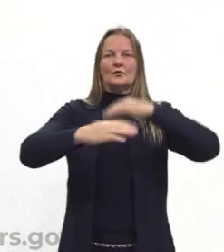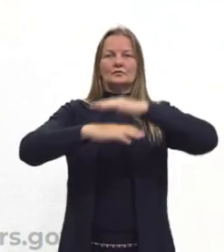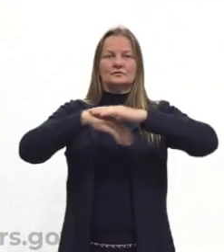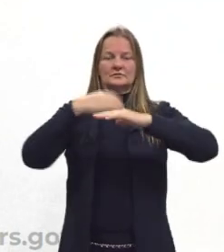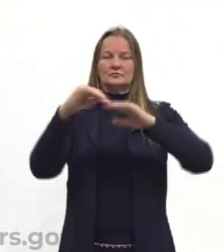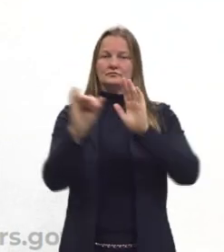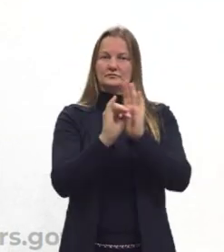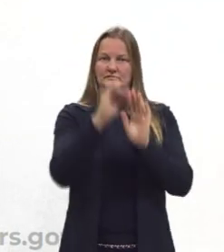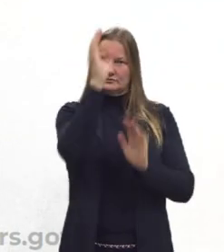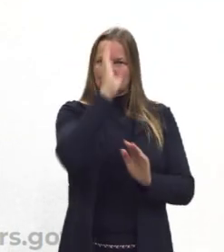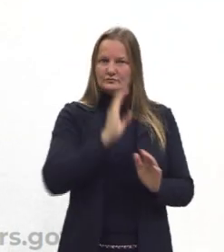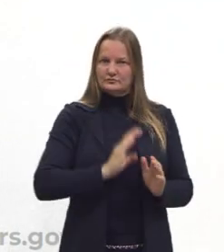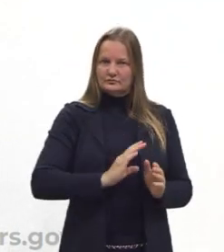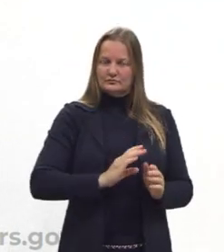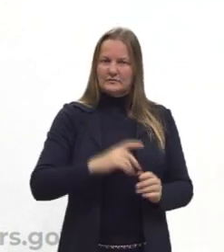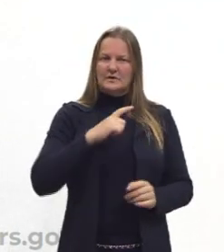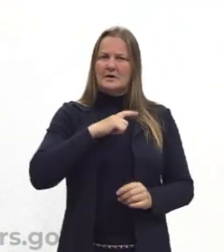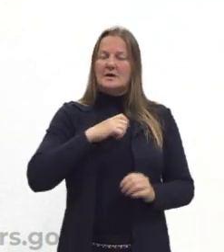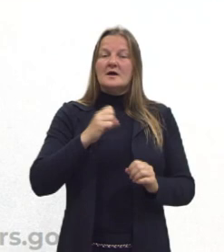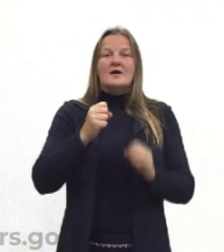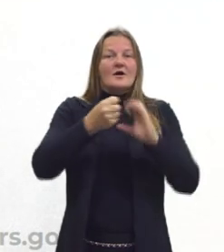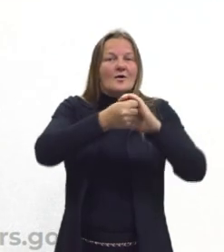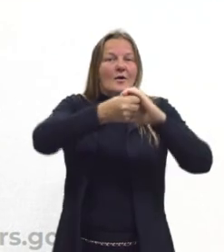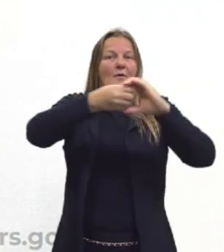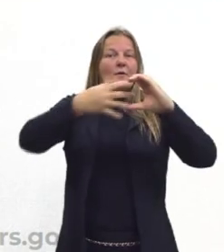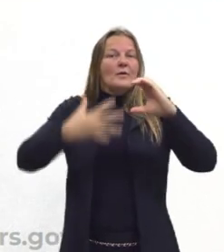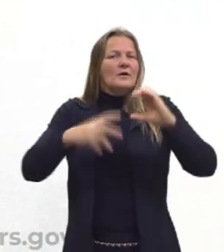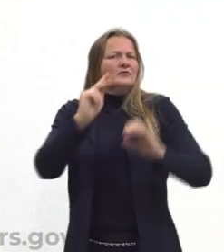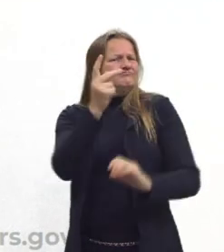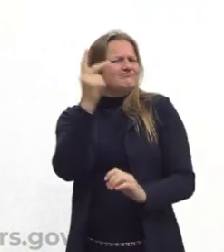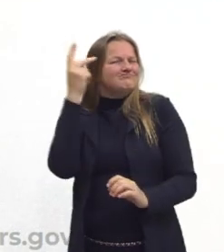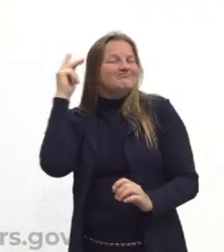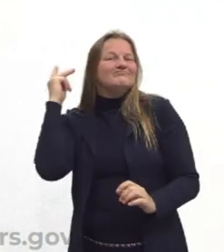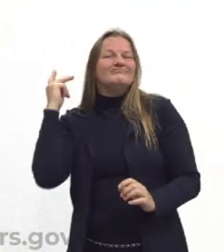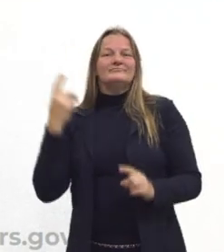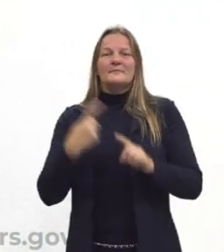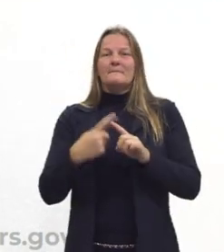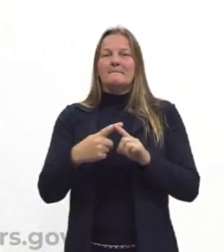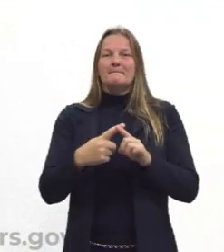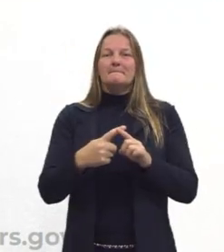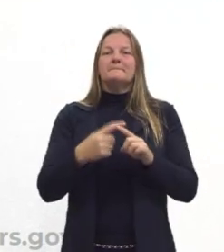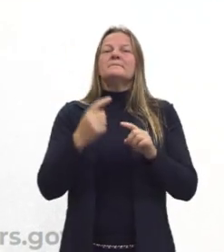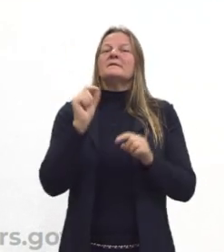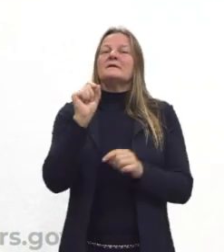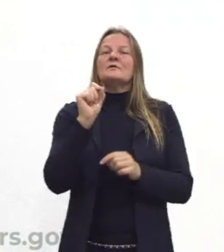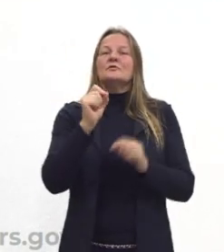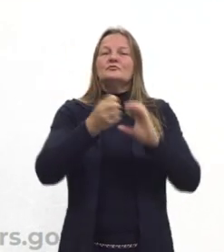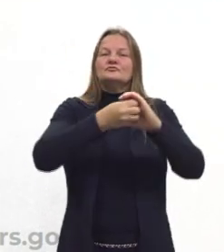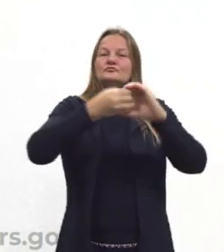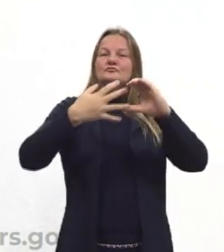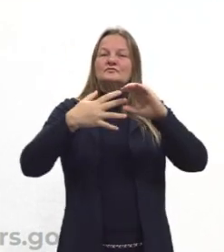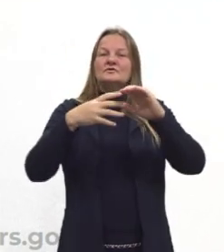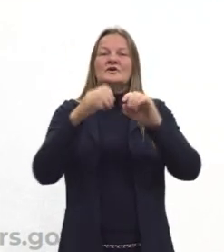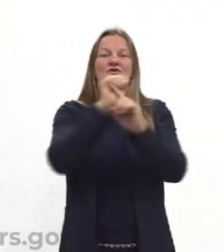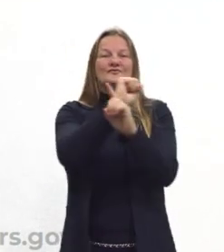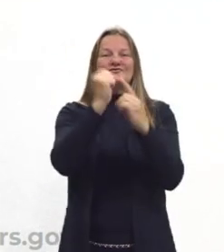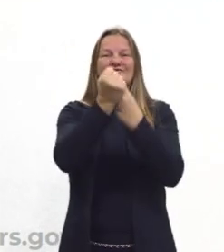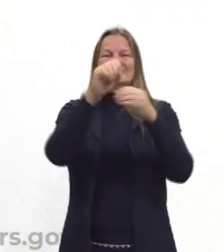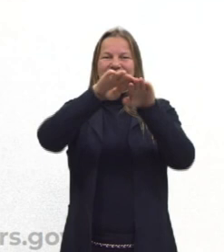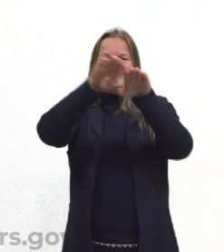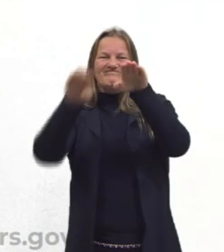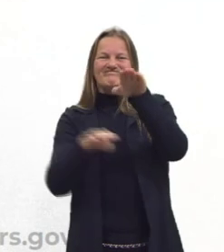identidade brasileira é caracterizada historicamente por consideráveis desigualdades sociais,